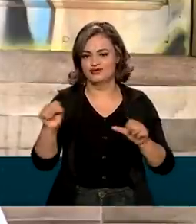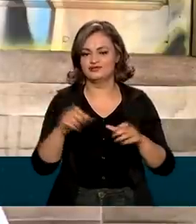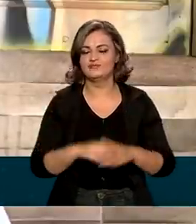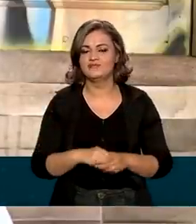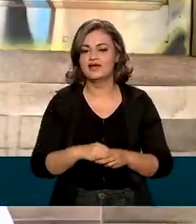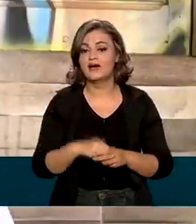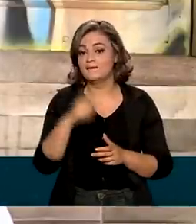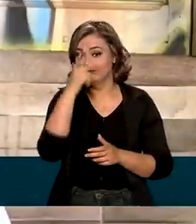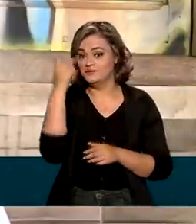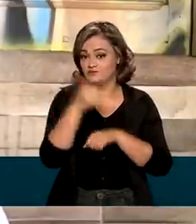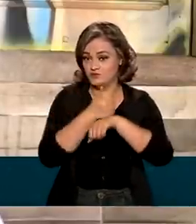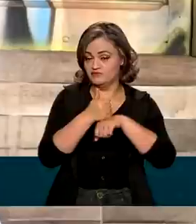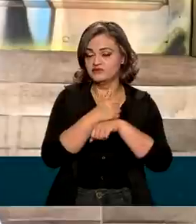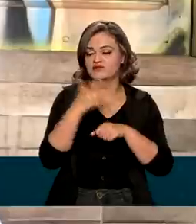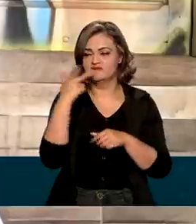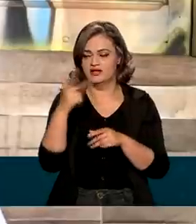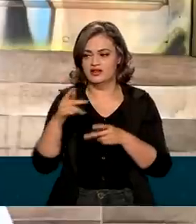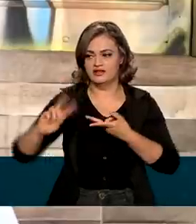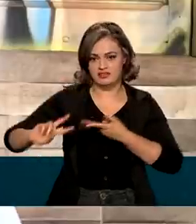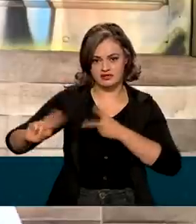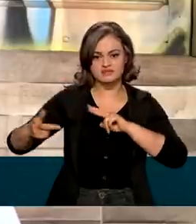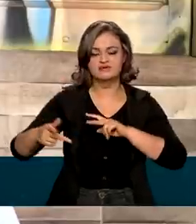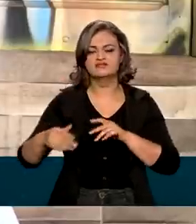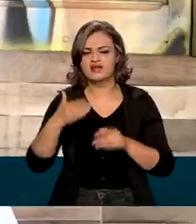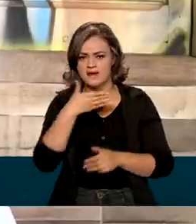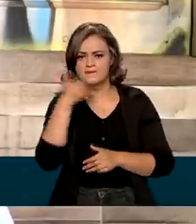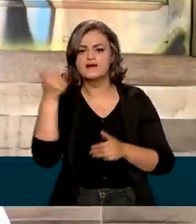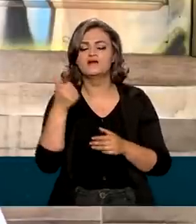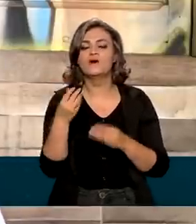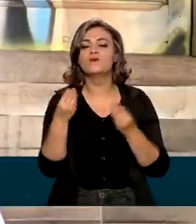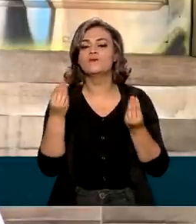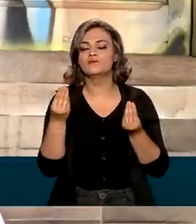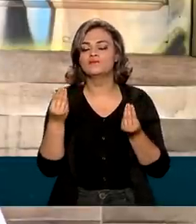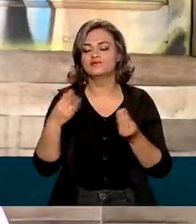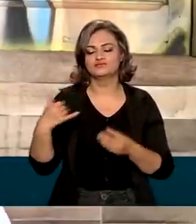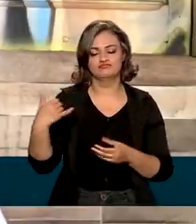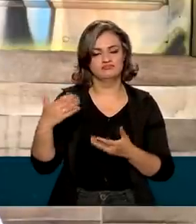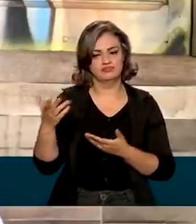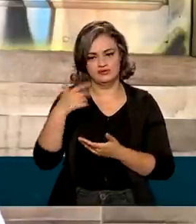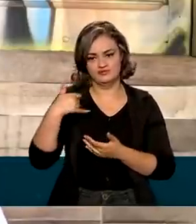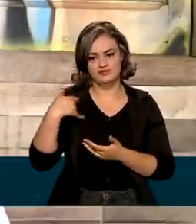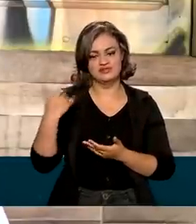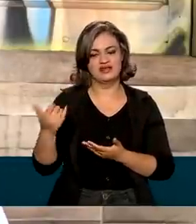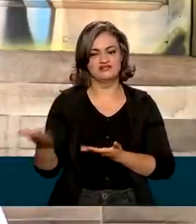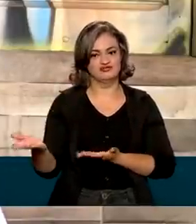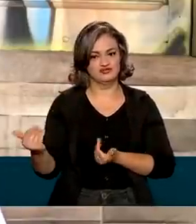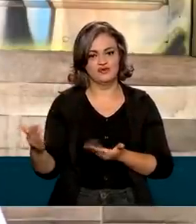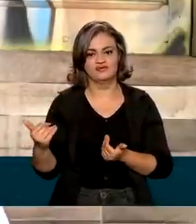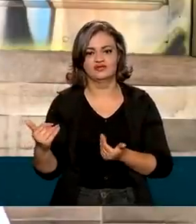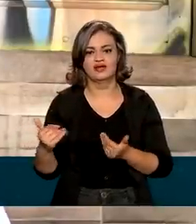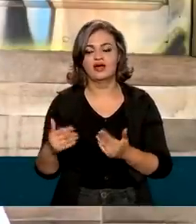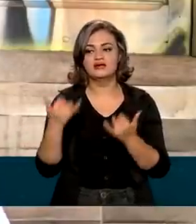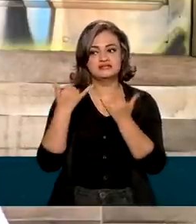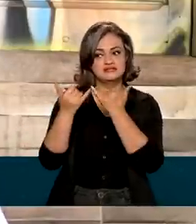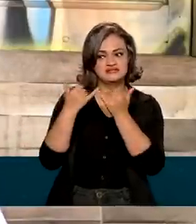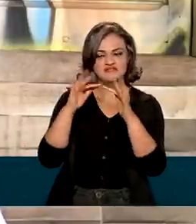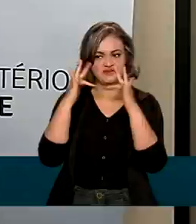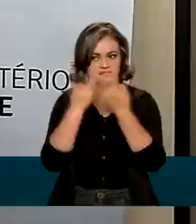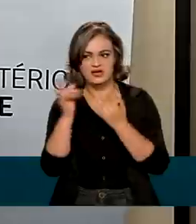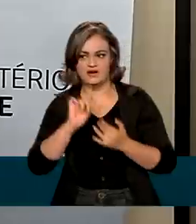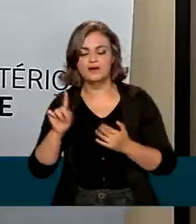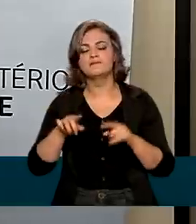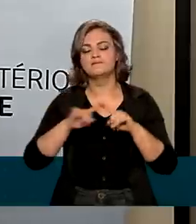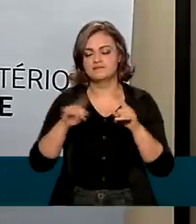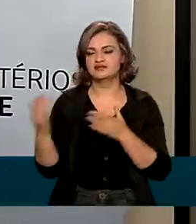especialistas, os resultados dos transplantes são melhores com doadores mais jovens, mesmo quando não há parentesco com o receptor.